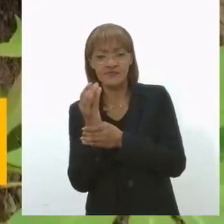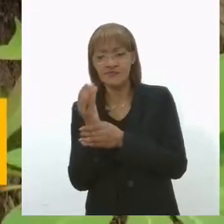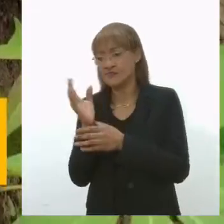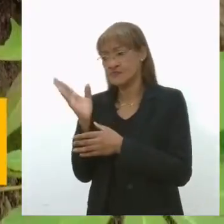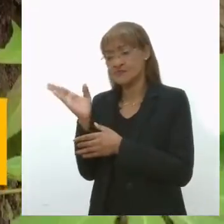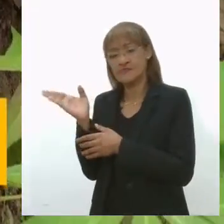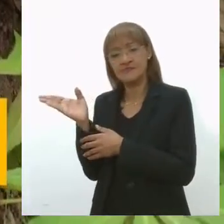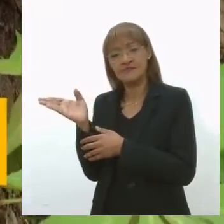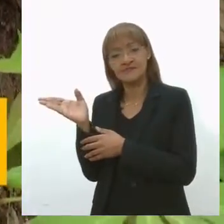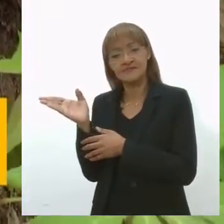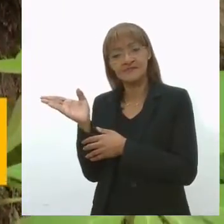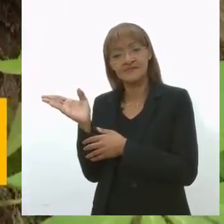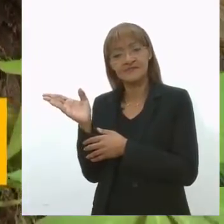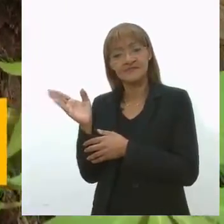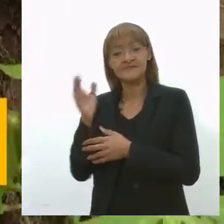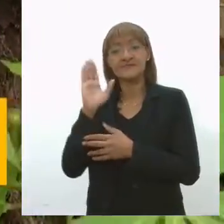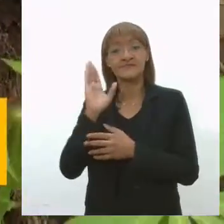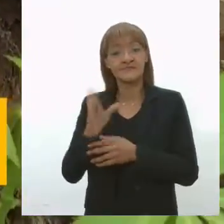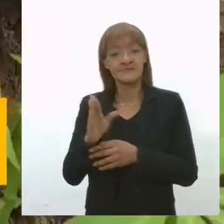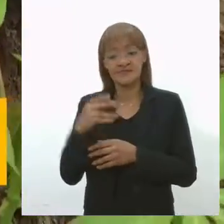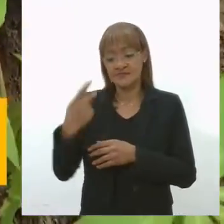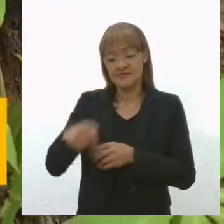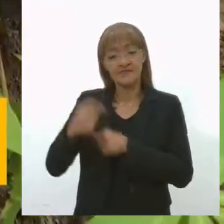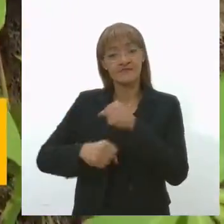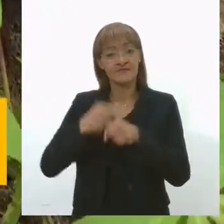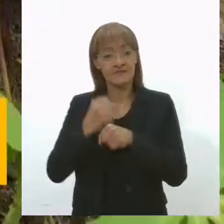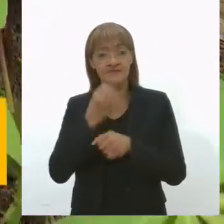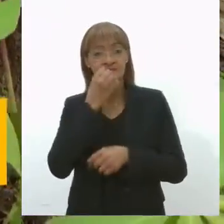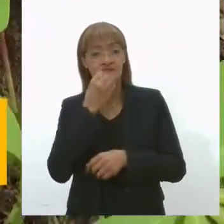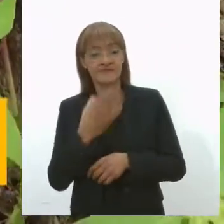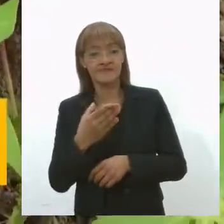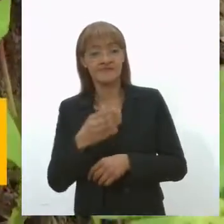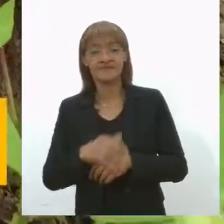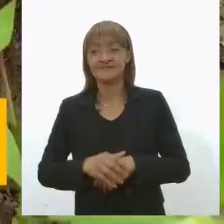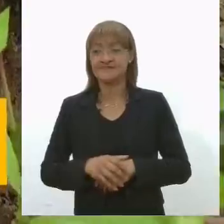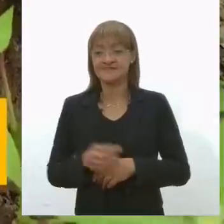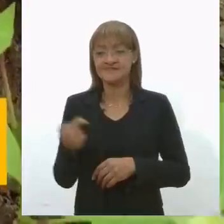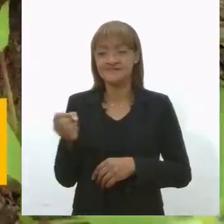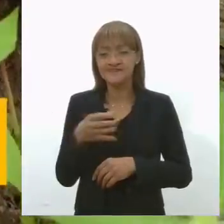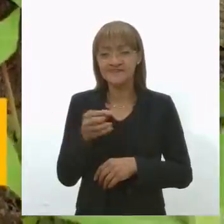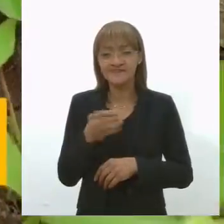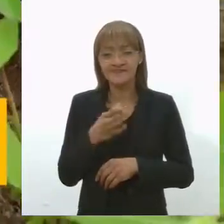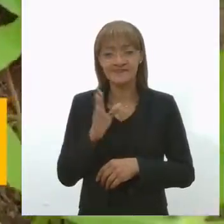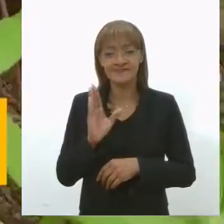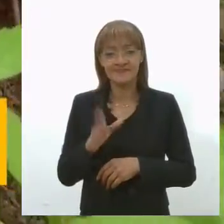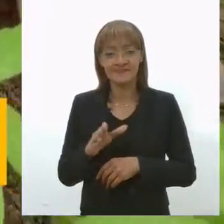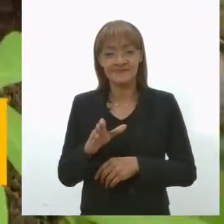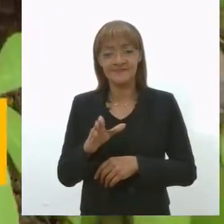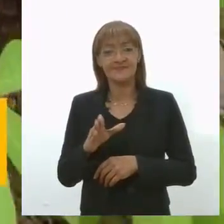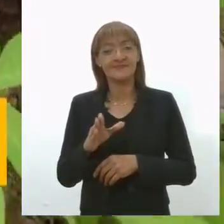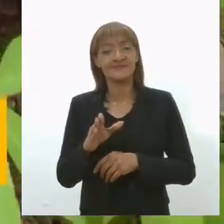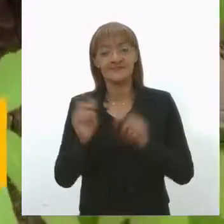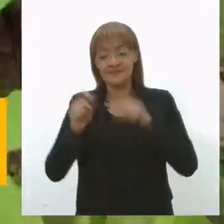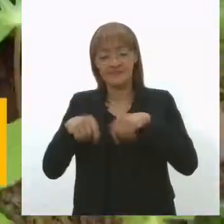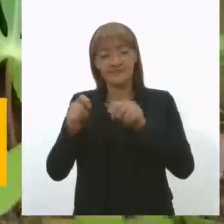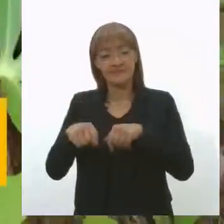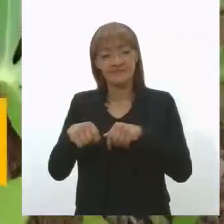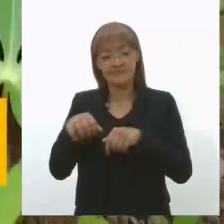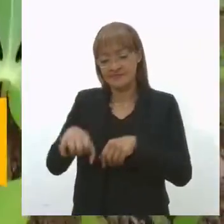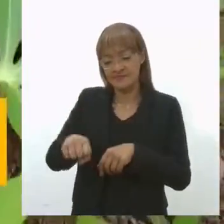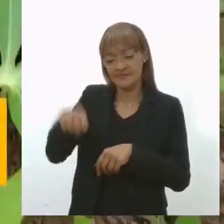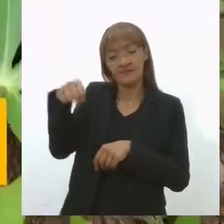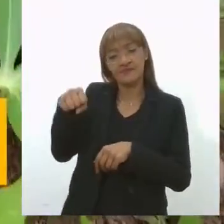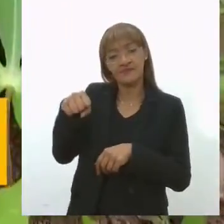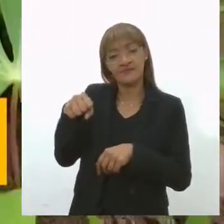ano está com um tempo bom e ele está bem florido. Aí nós fazemos a limpeza, porque a flor representa